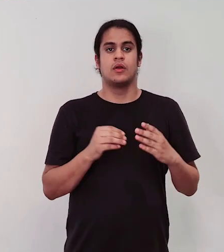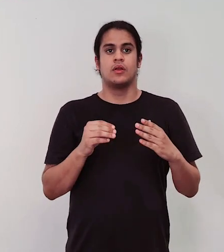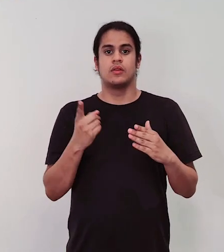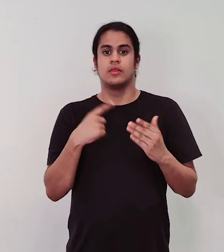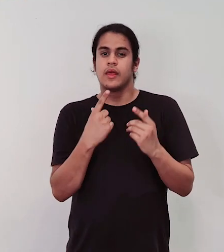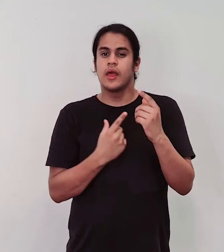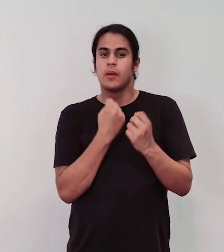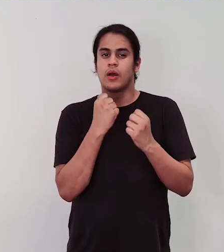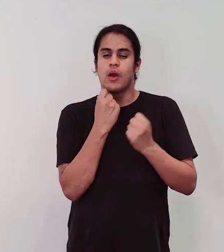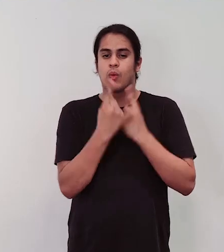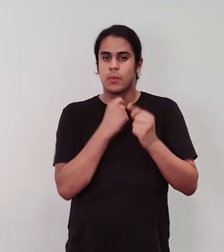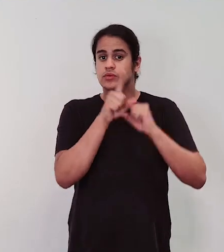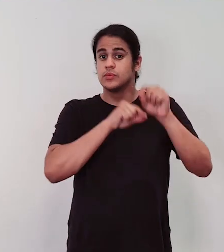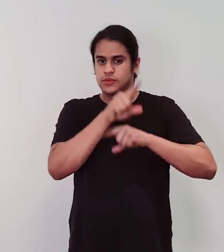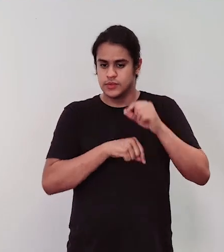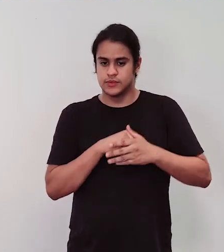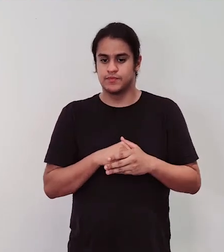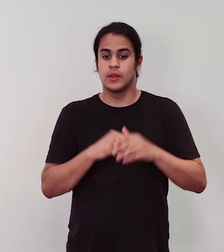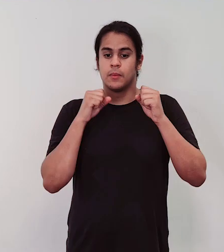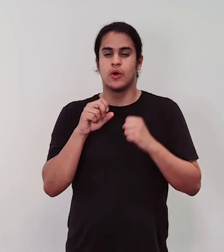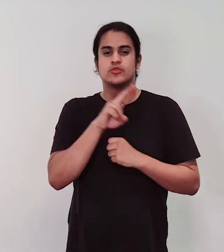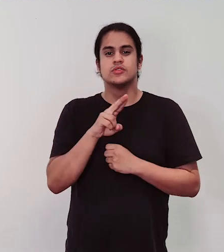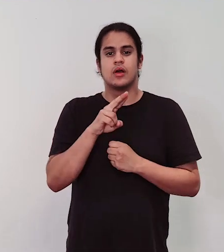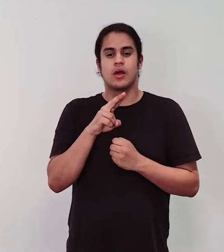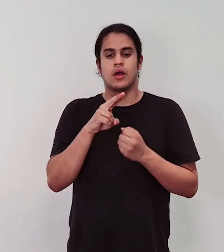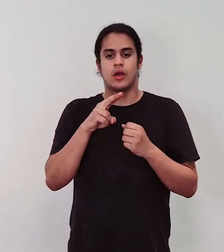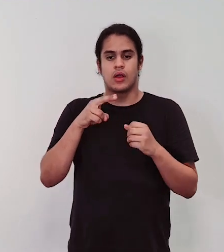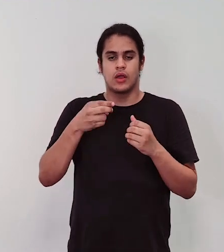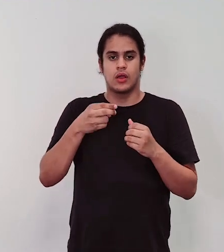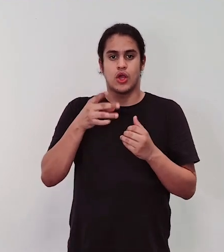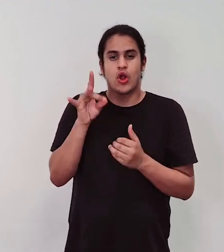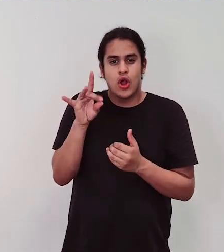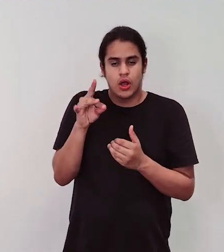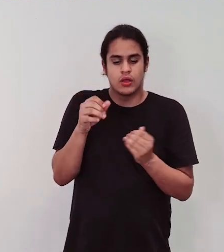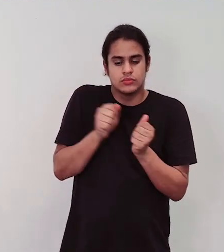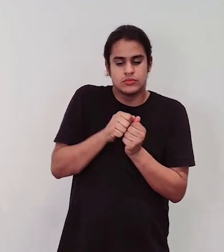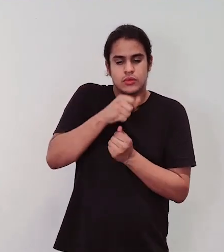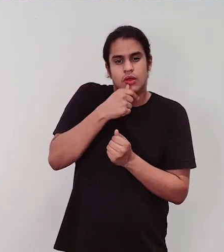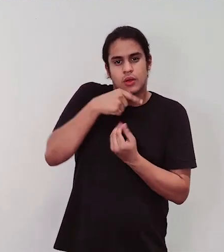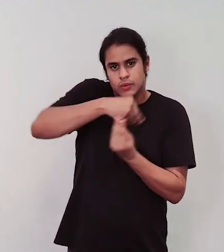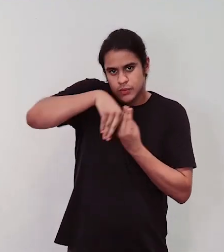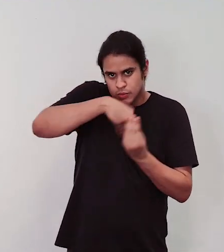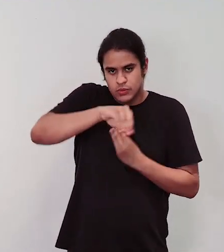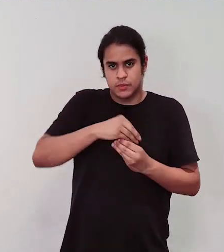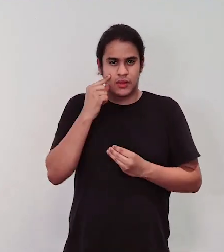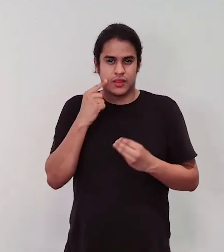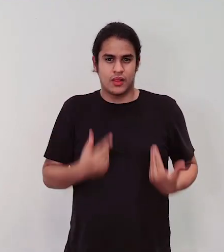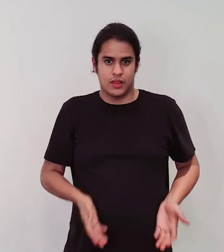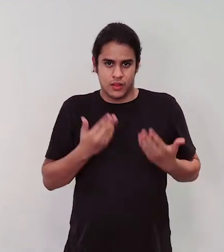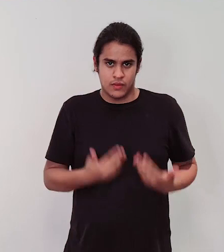opções. pode usar a cola branca diluída em água deixar ela mais líquida que é o que eu vou fazer daqui a pouco e